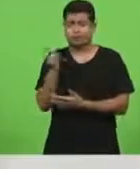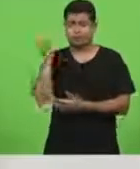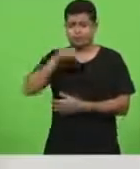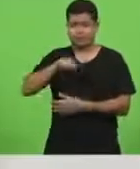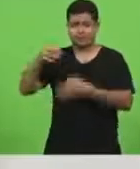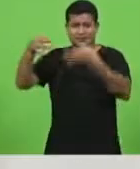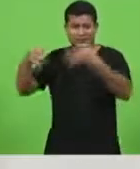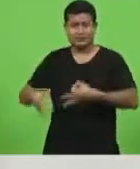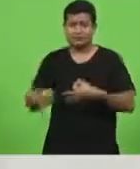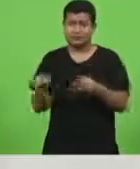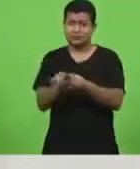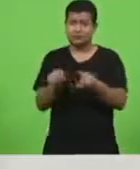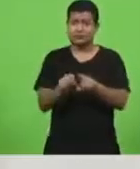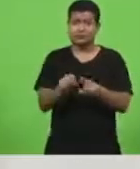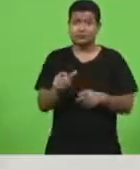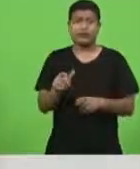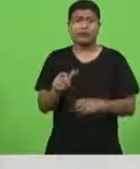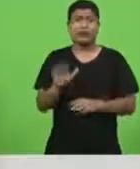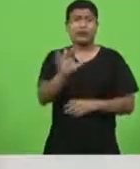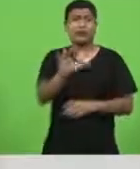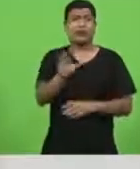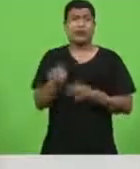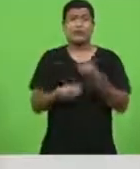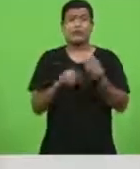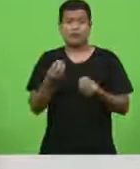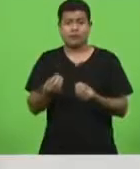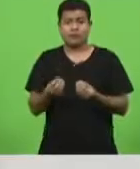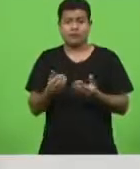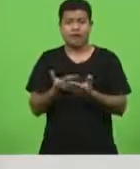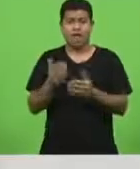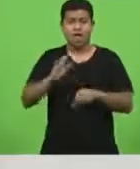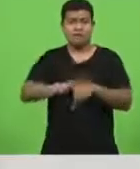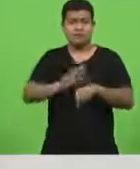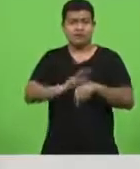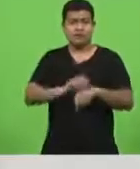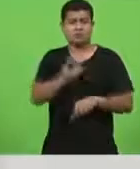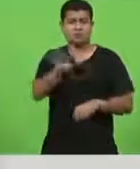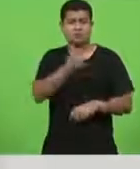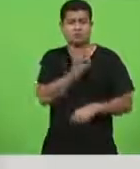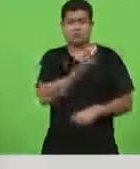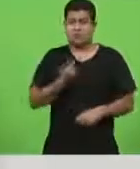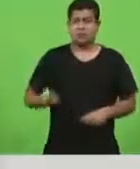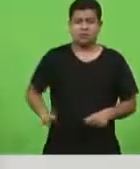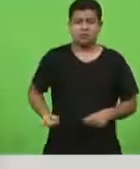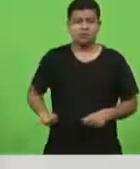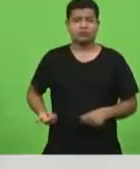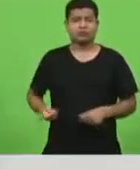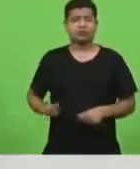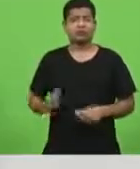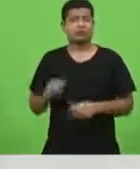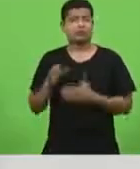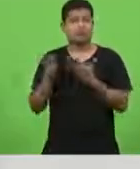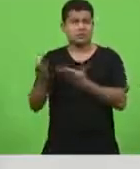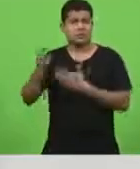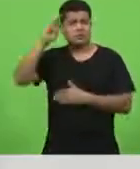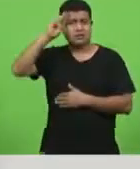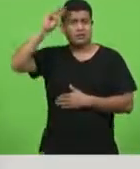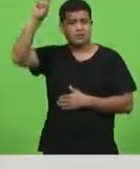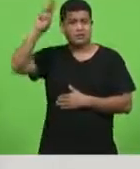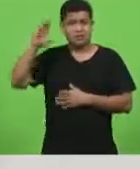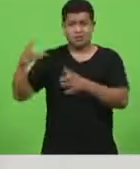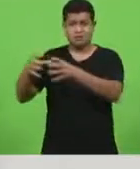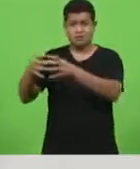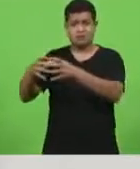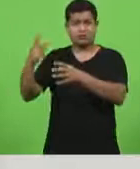temos conquistas que não é apenas do governo do estado do senhor governador Carlos Moisés e da sua equipe